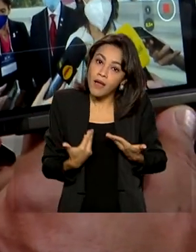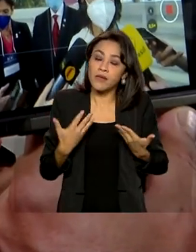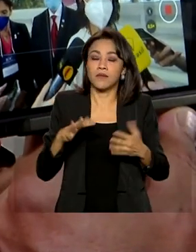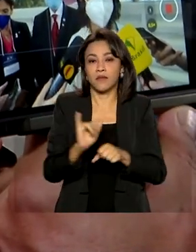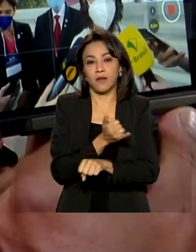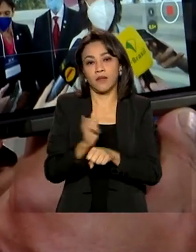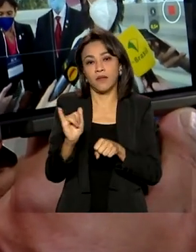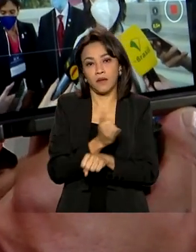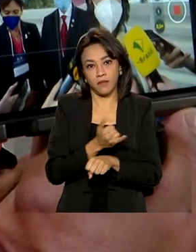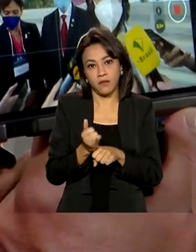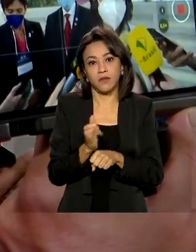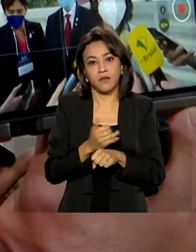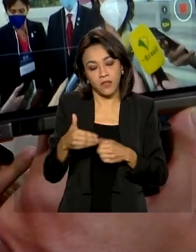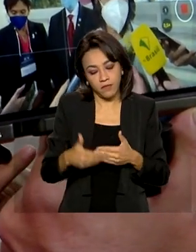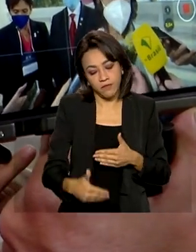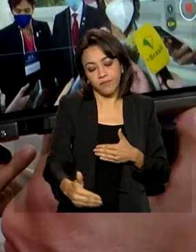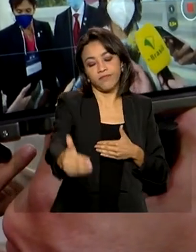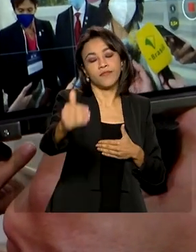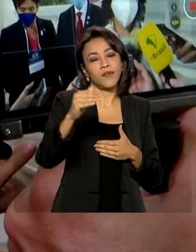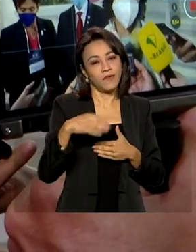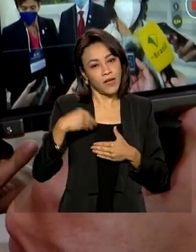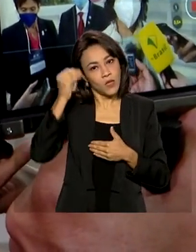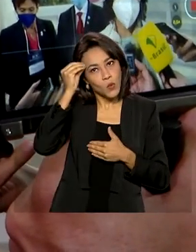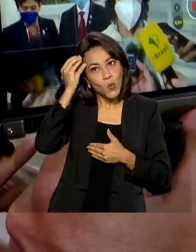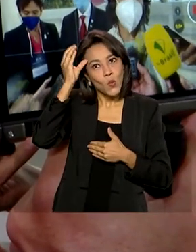que vão sendo tomadas à medida que o conhecimento se estabeleça.